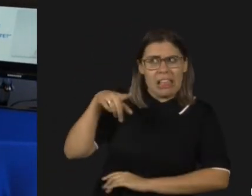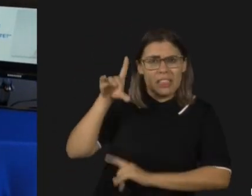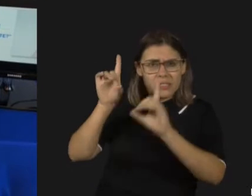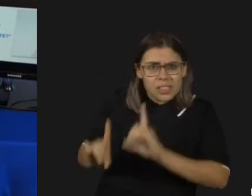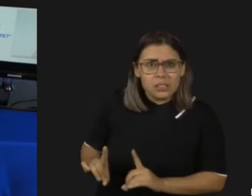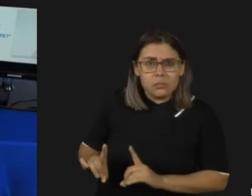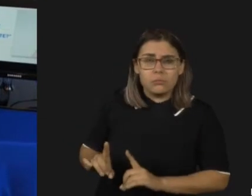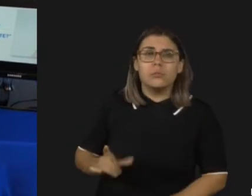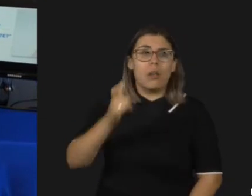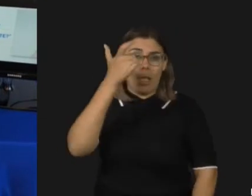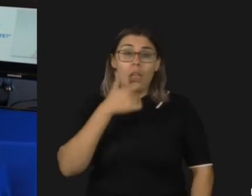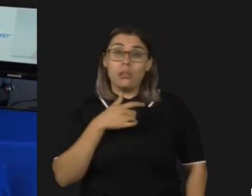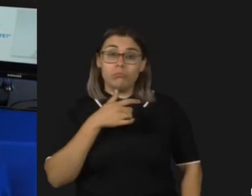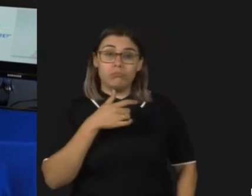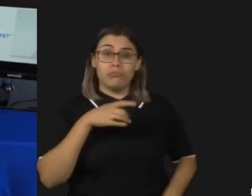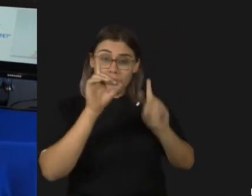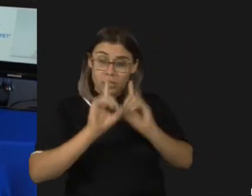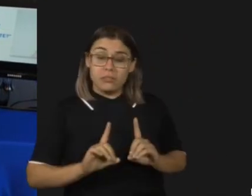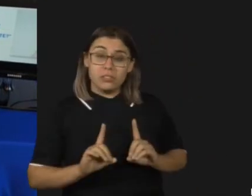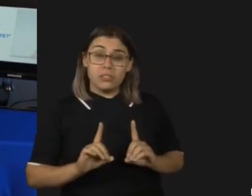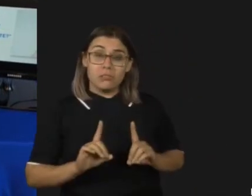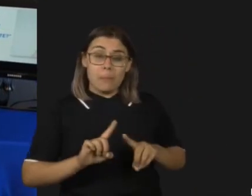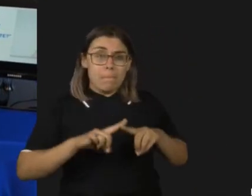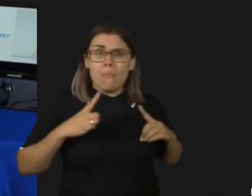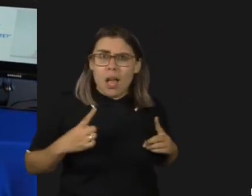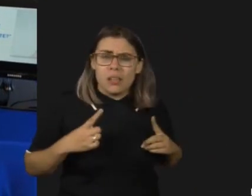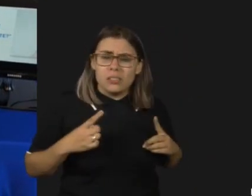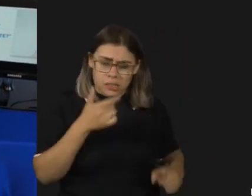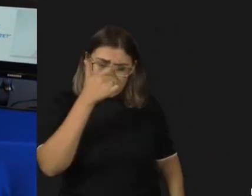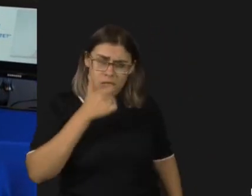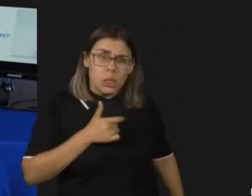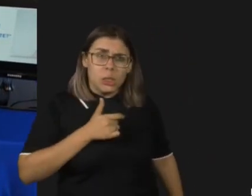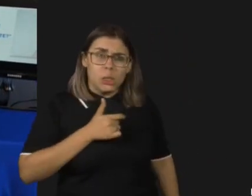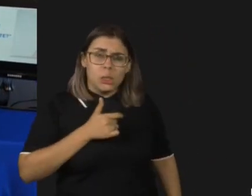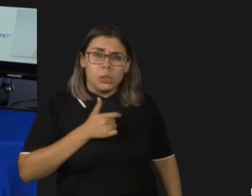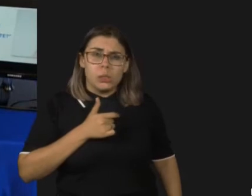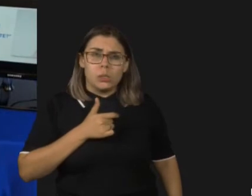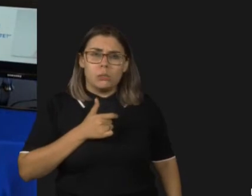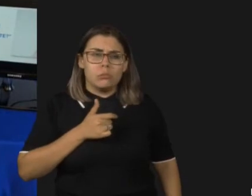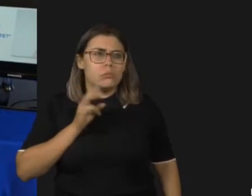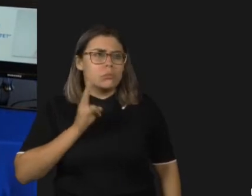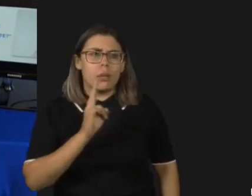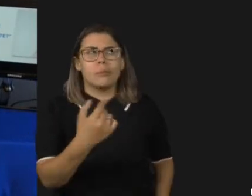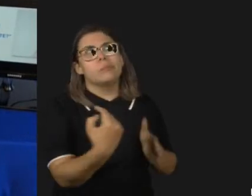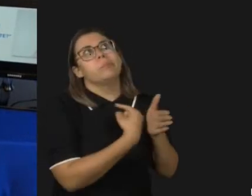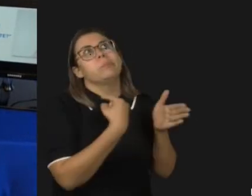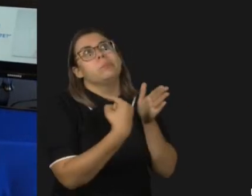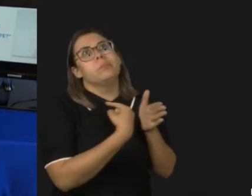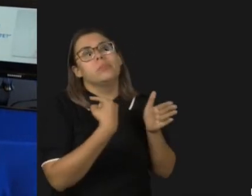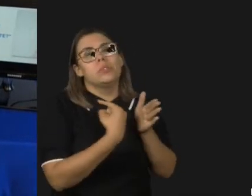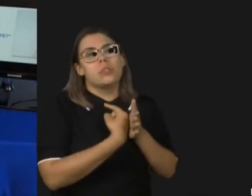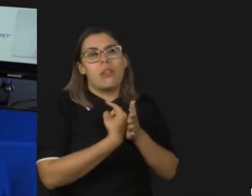problema em dizer que sou deficiente, tenho uma deficiência, porém, era notável que esta pergunta vinha em caráter